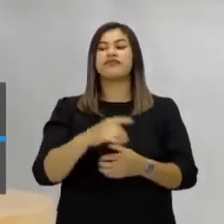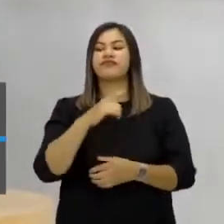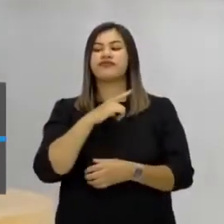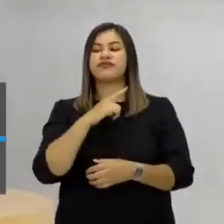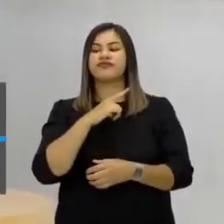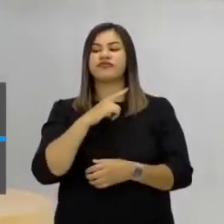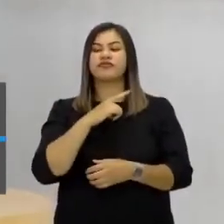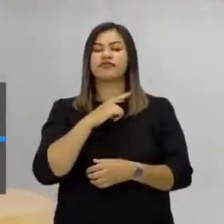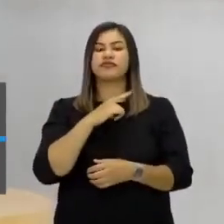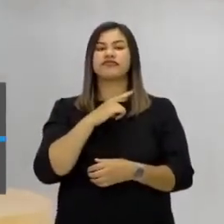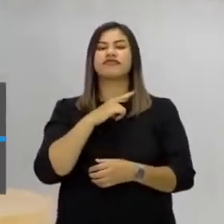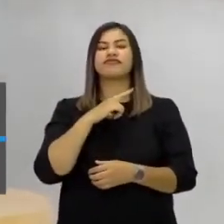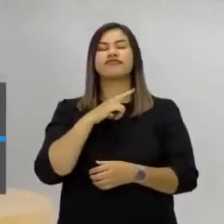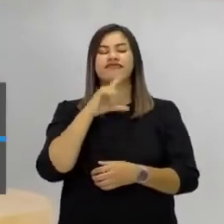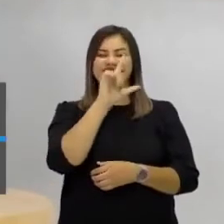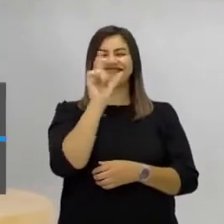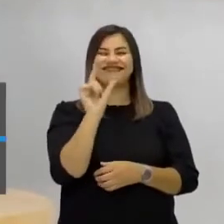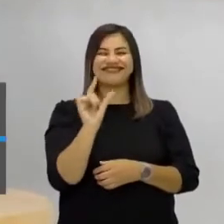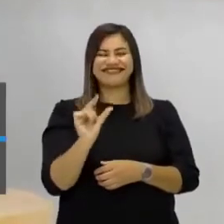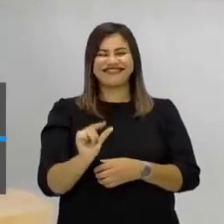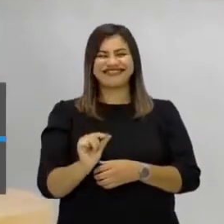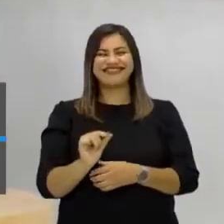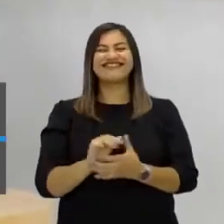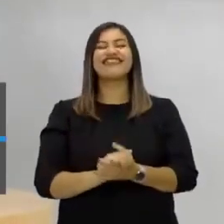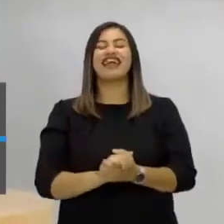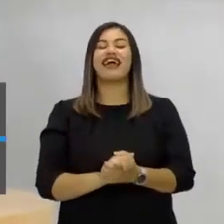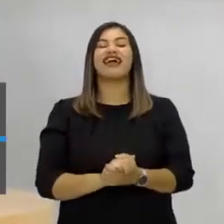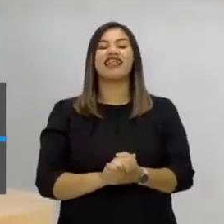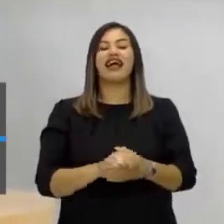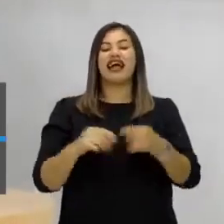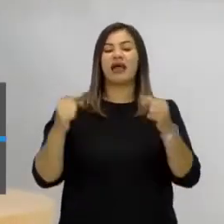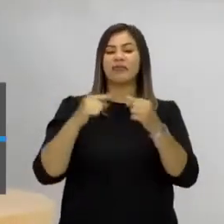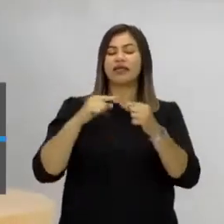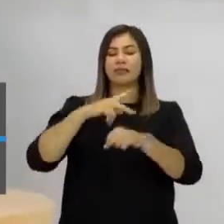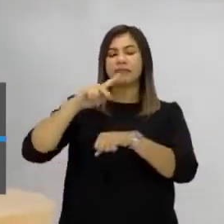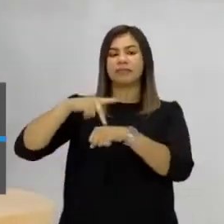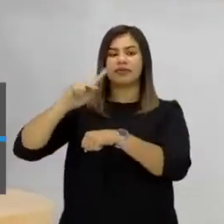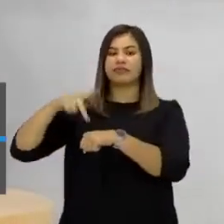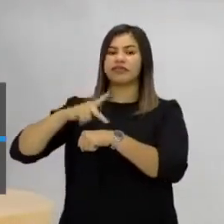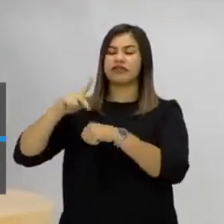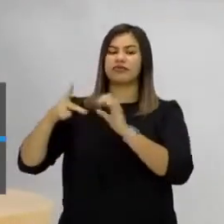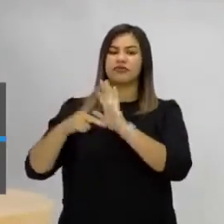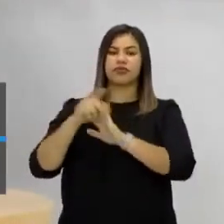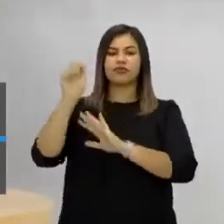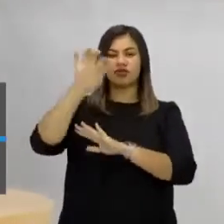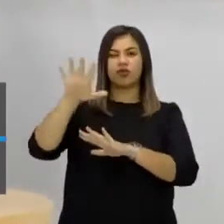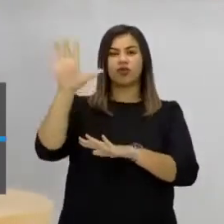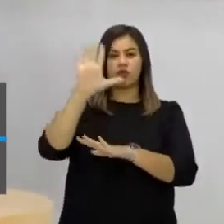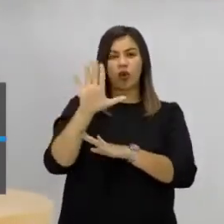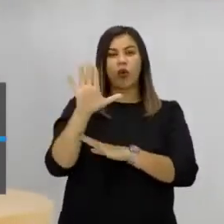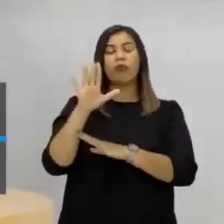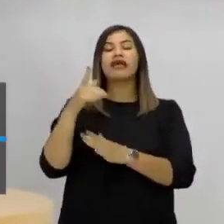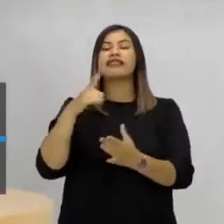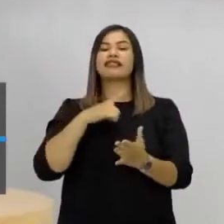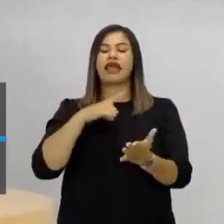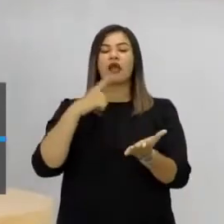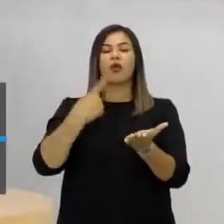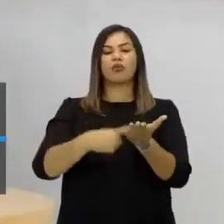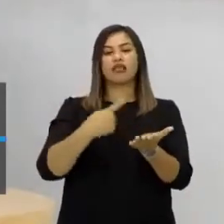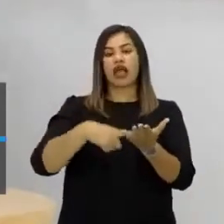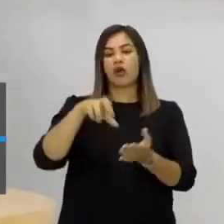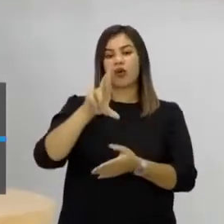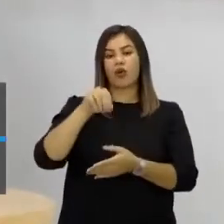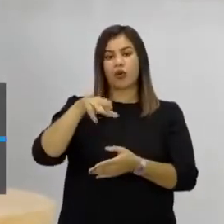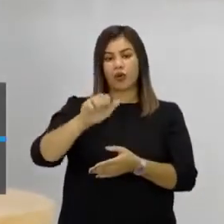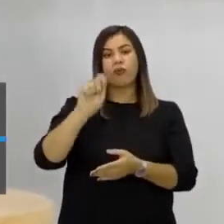para uma agregação de mais países da Europa. Então nós temos aí o Tratado de Roma de